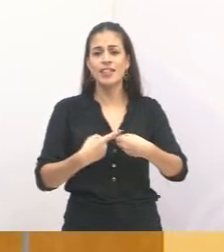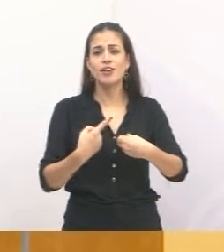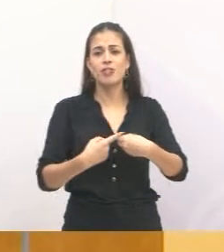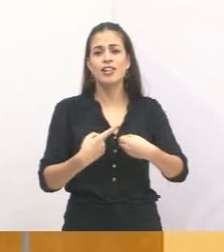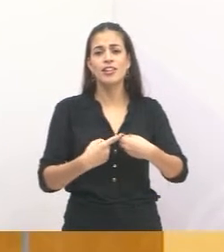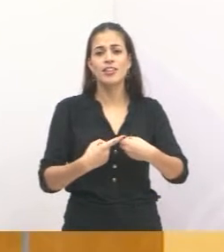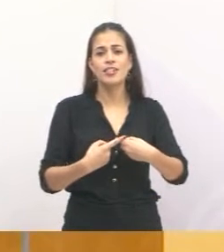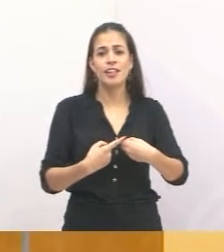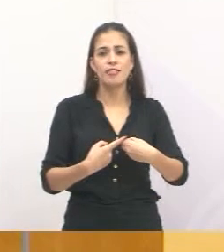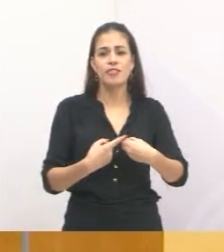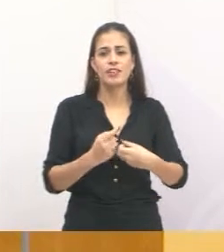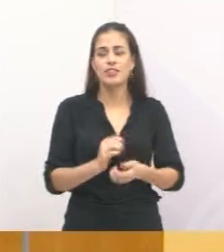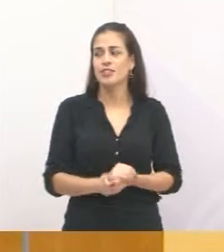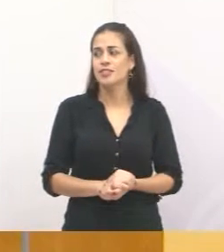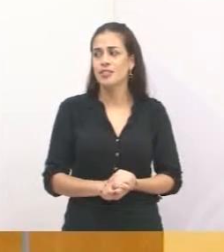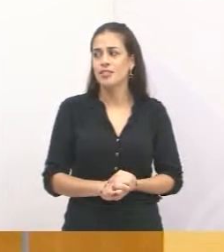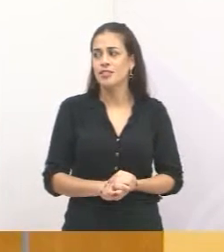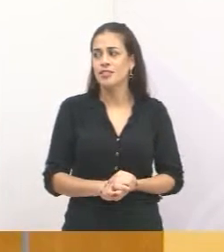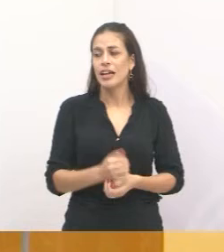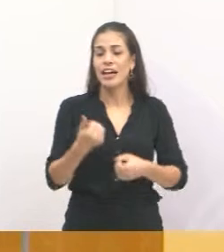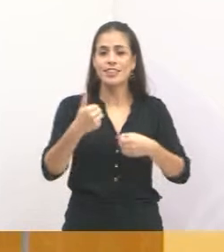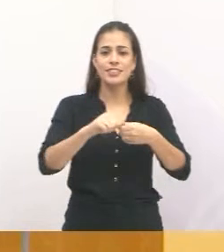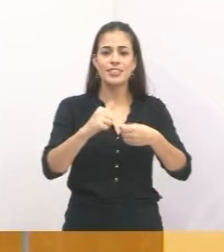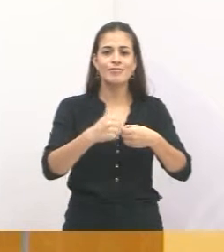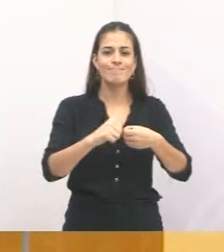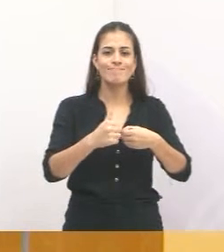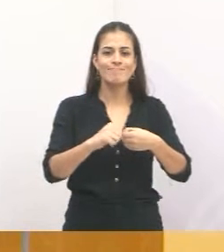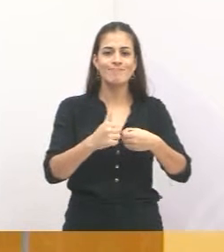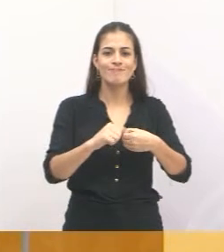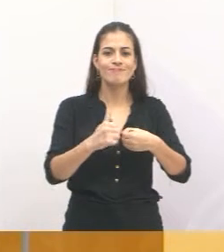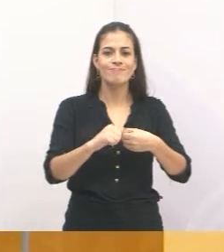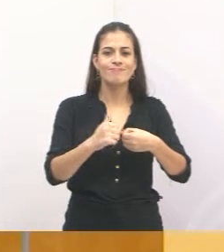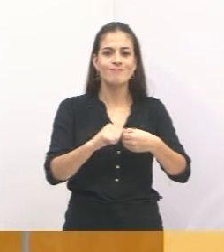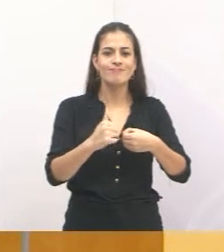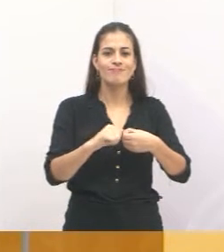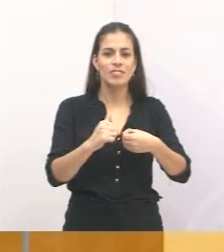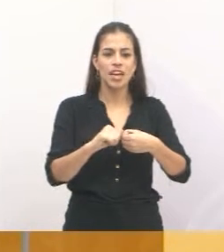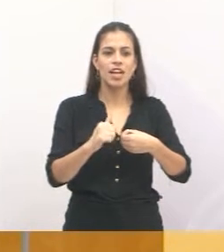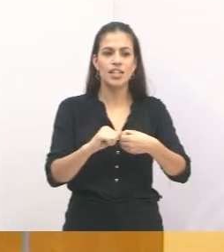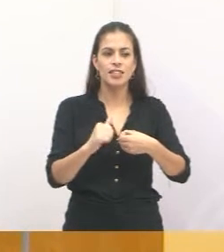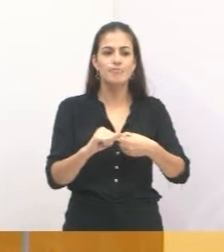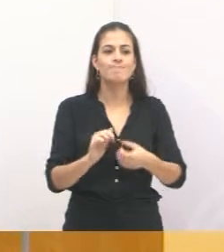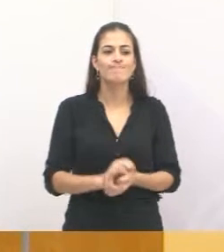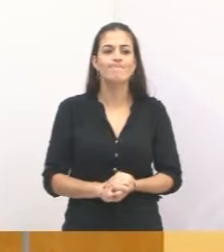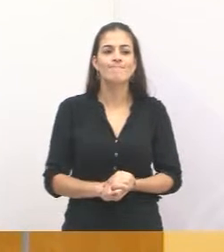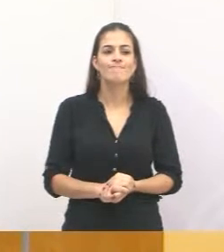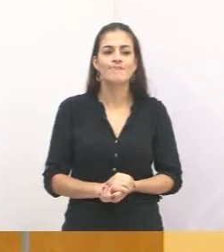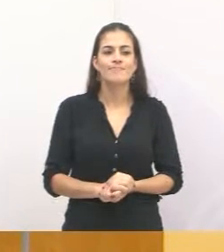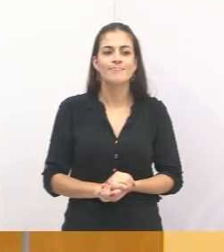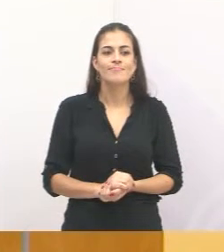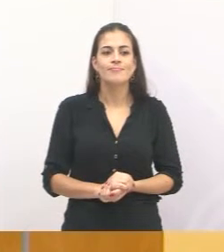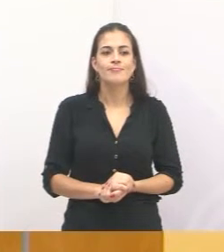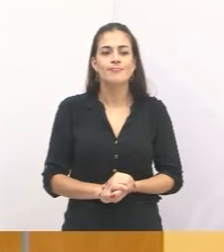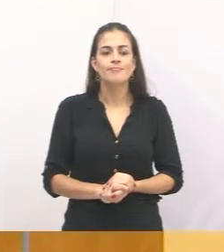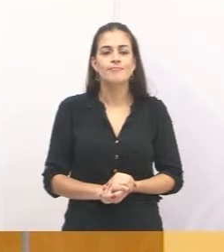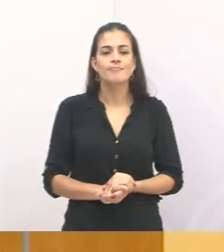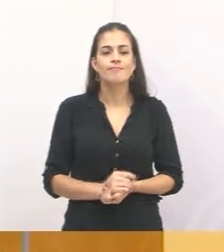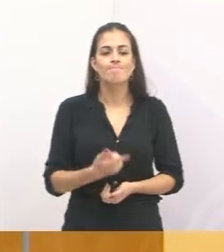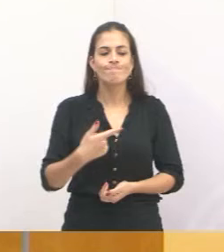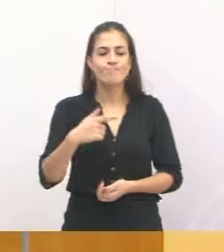infelizmente, ele tem deixado muitas pessoas em situação de